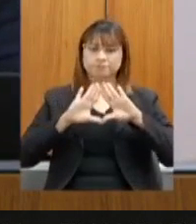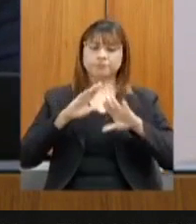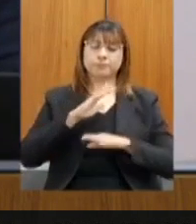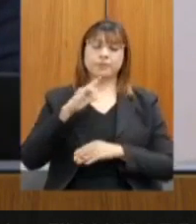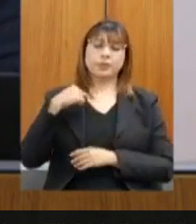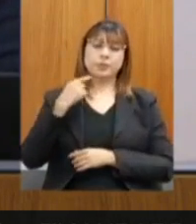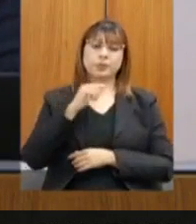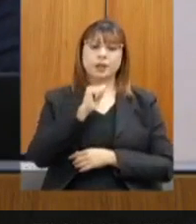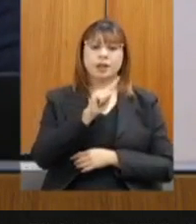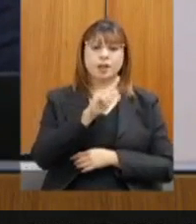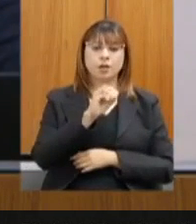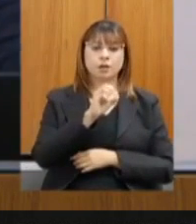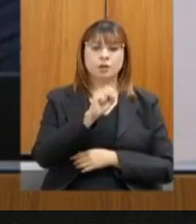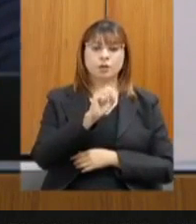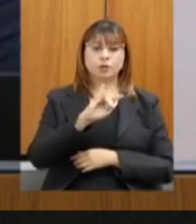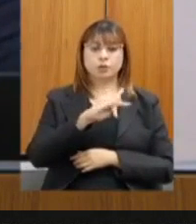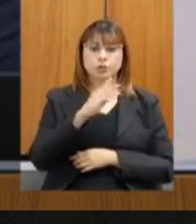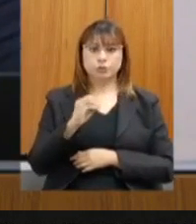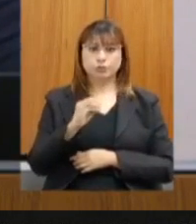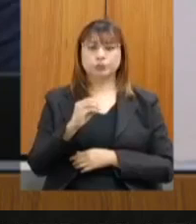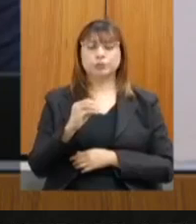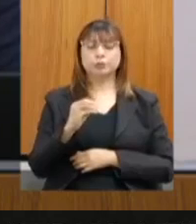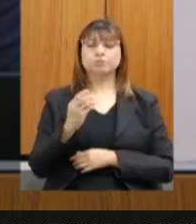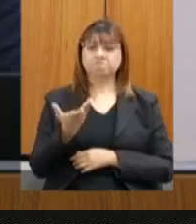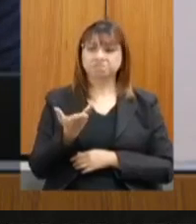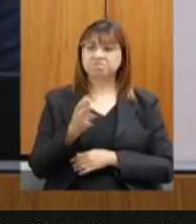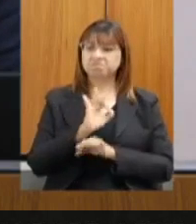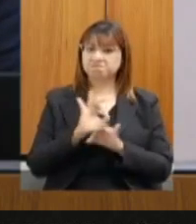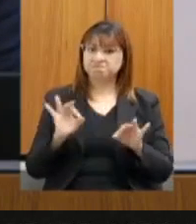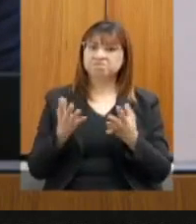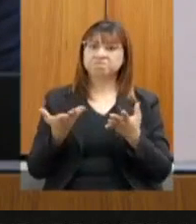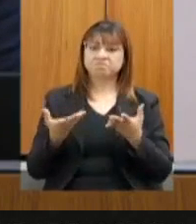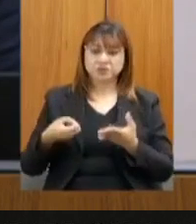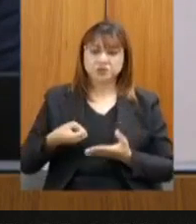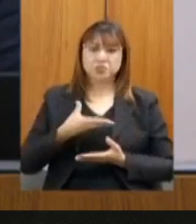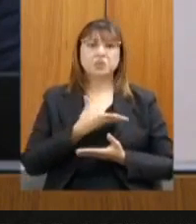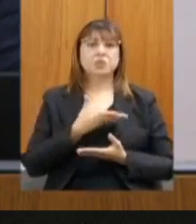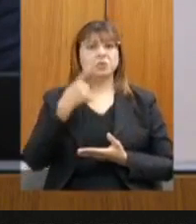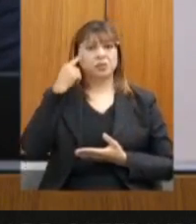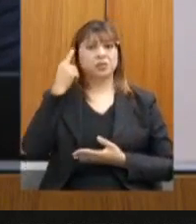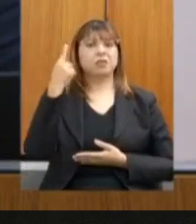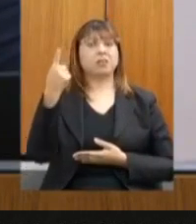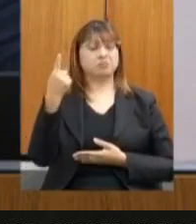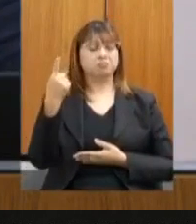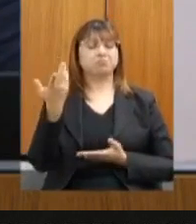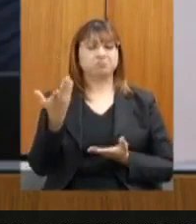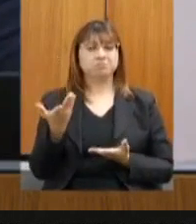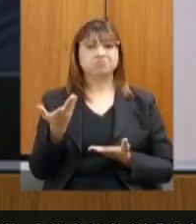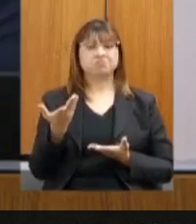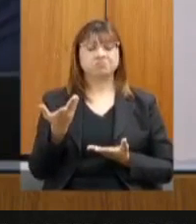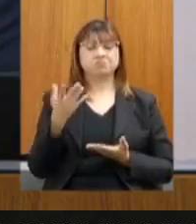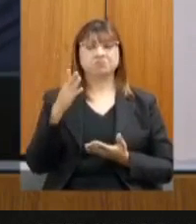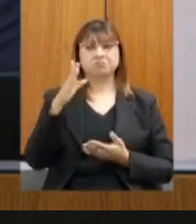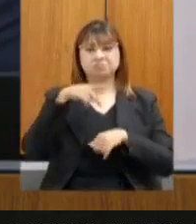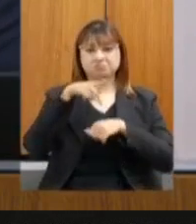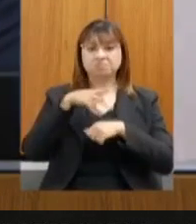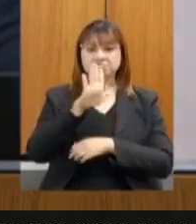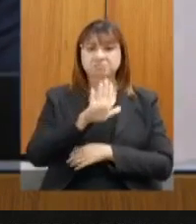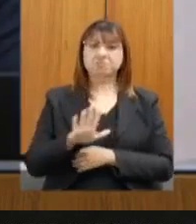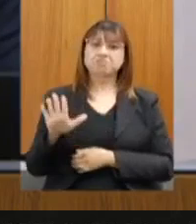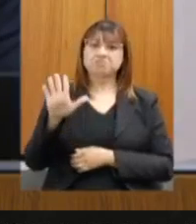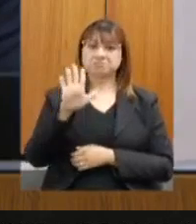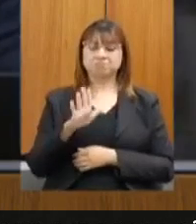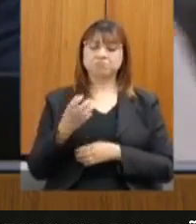Agostinho Patrus Filho, que teve essa brilhante iniciativa inovadora em todo o nosso país de